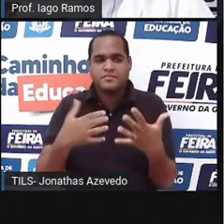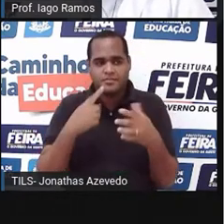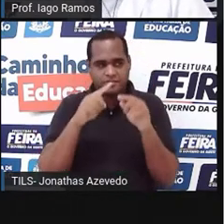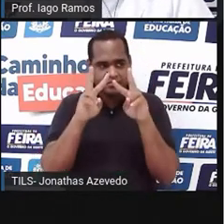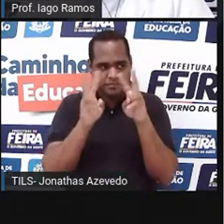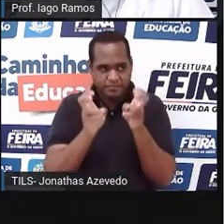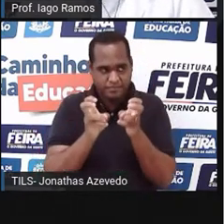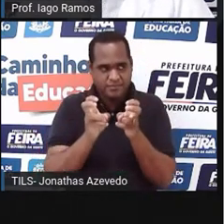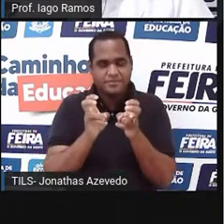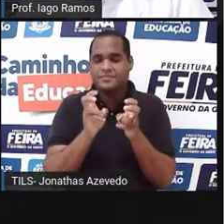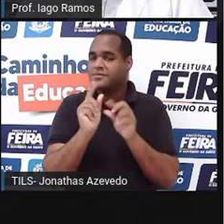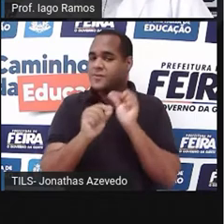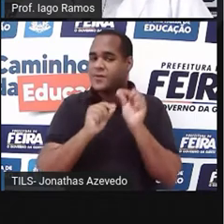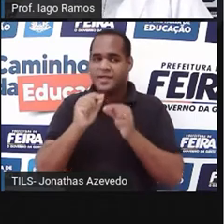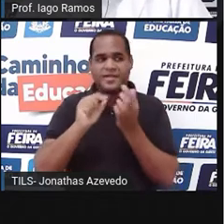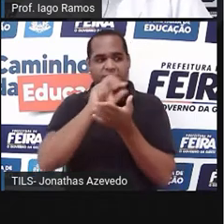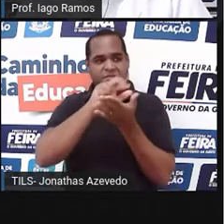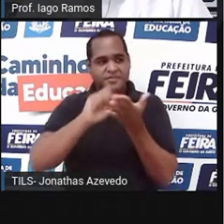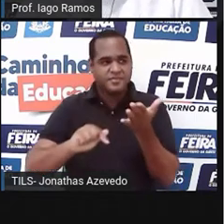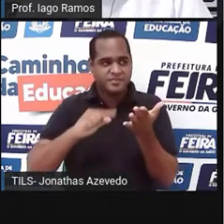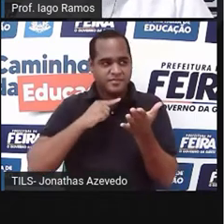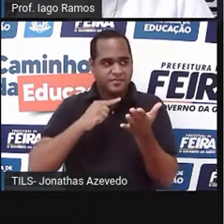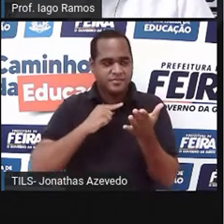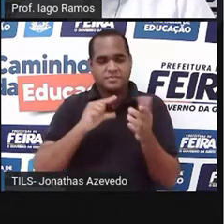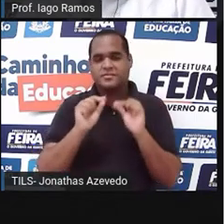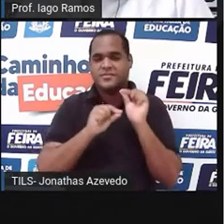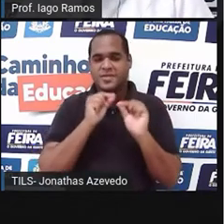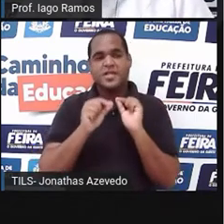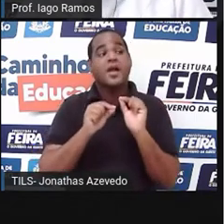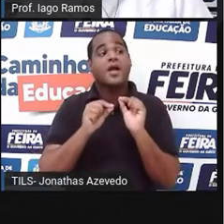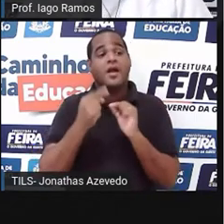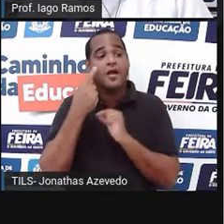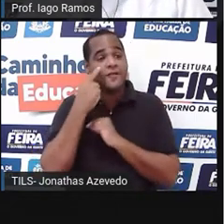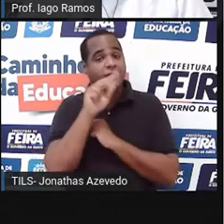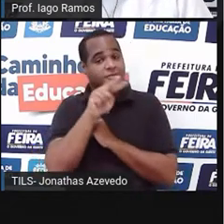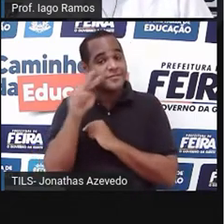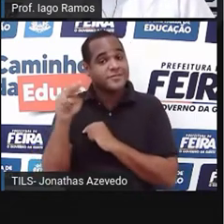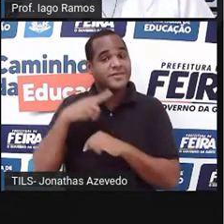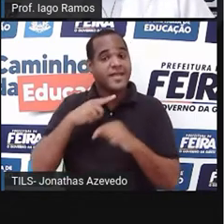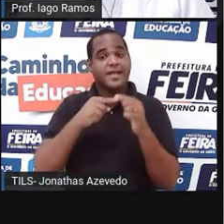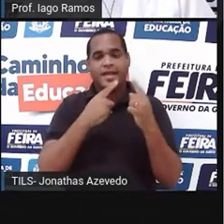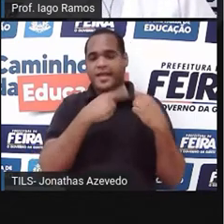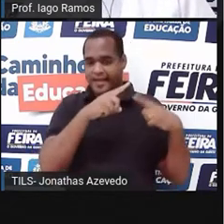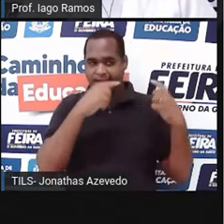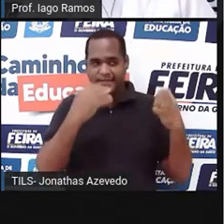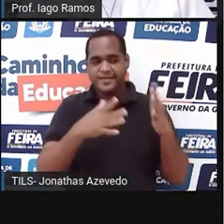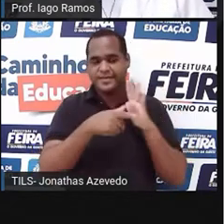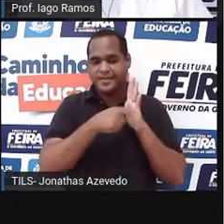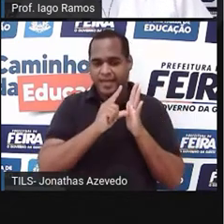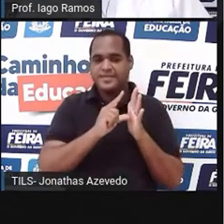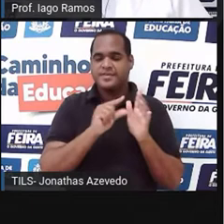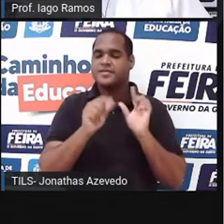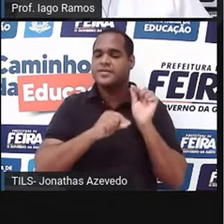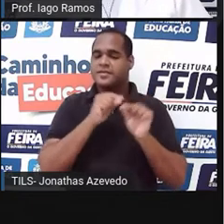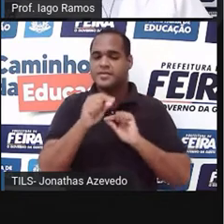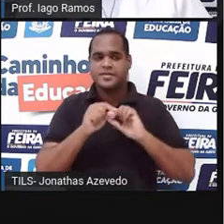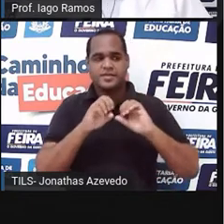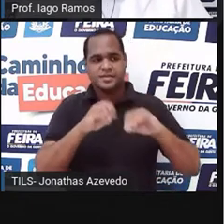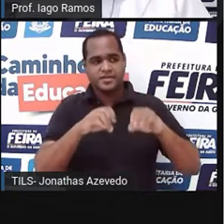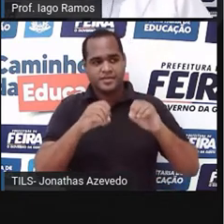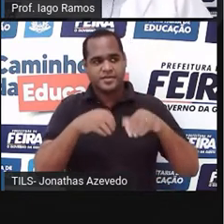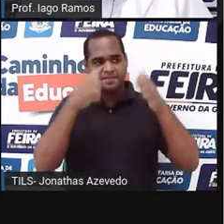assunto de coisas que a gente já viu na aula anterior, tá bom? E aí esses exercíciozinhos